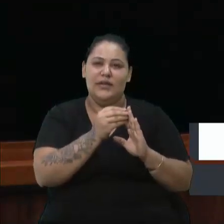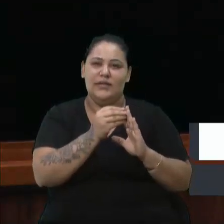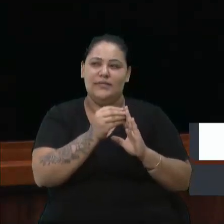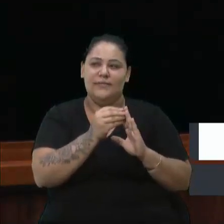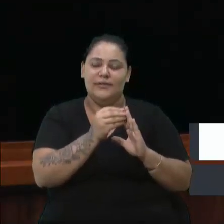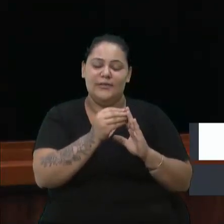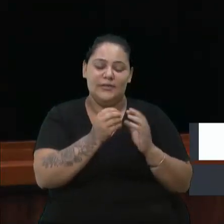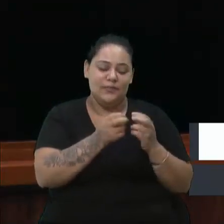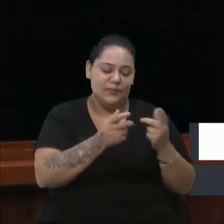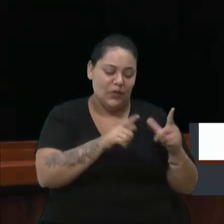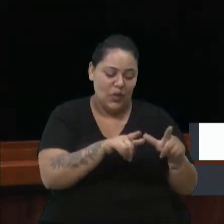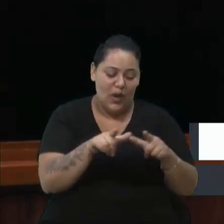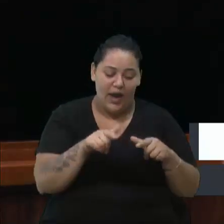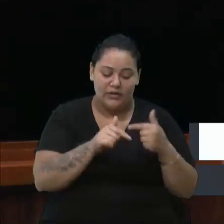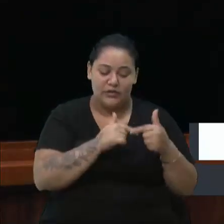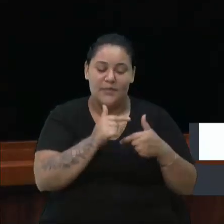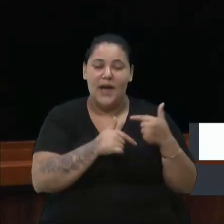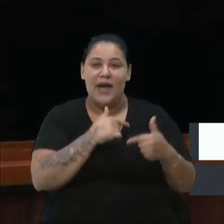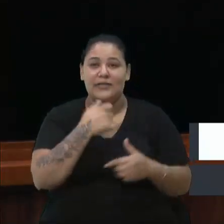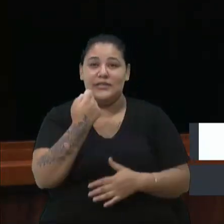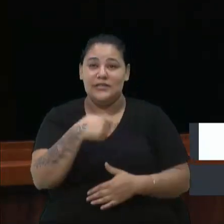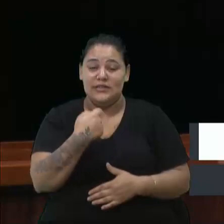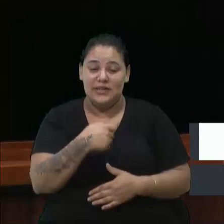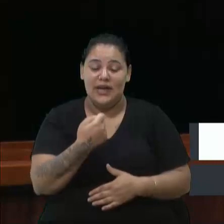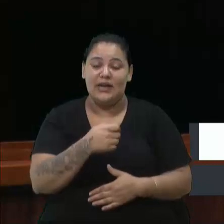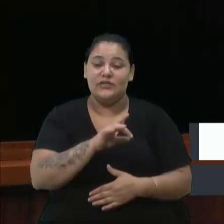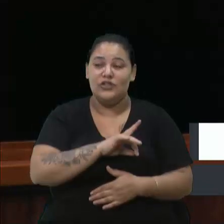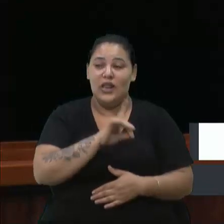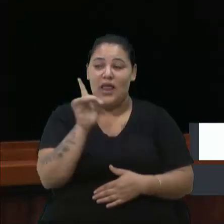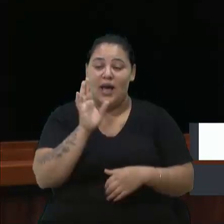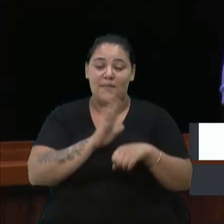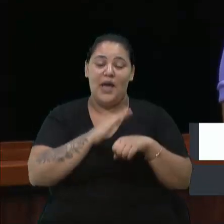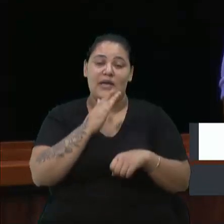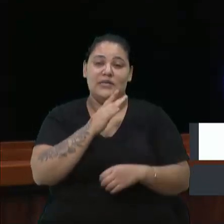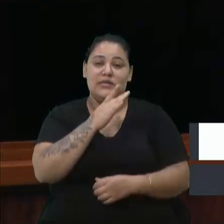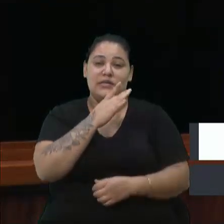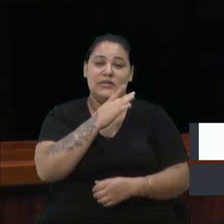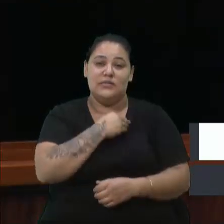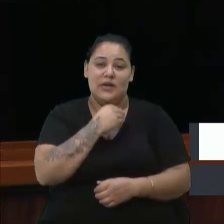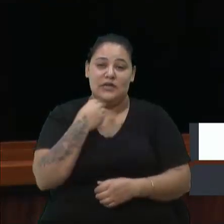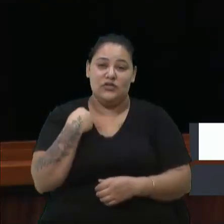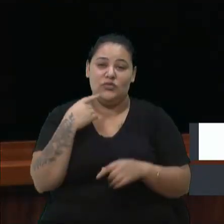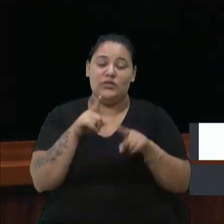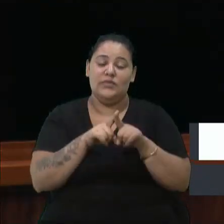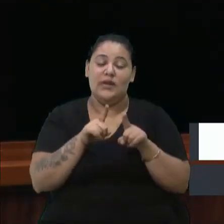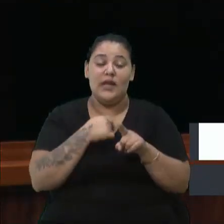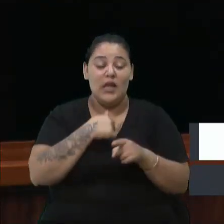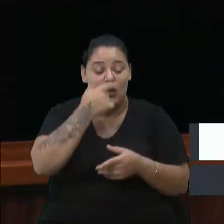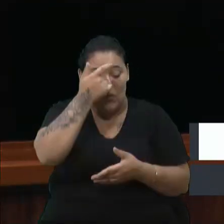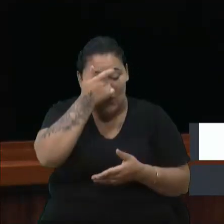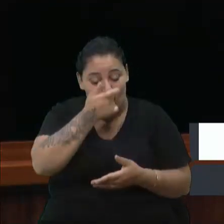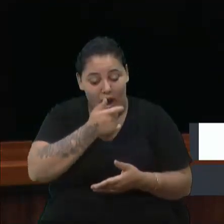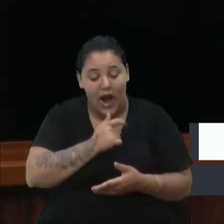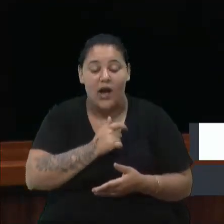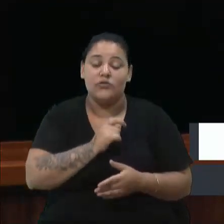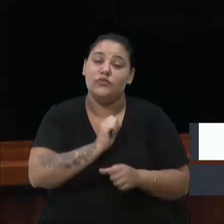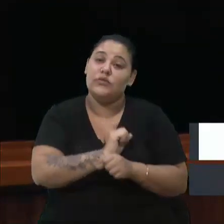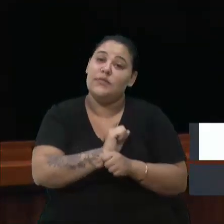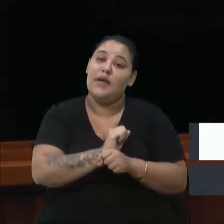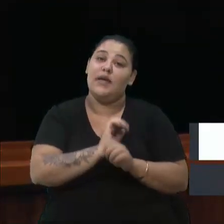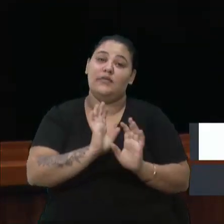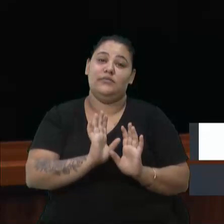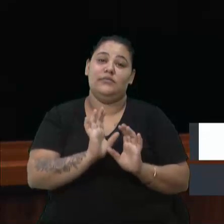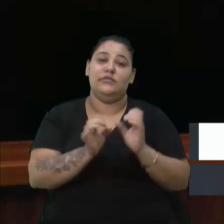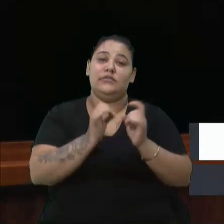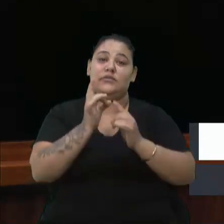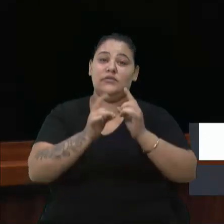trabalho, dessa necessidade de ir lá na ponta dos mais médicos, eu acho e temo que daqui